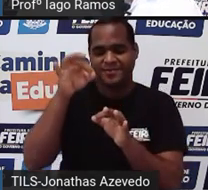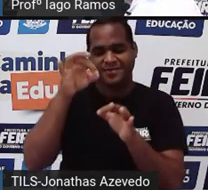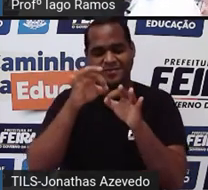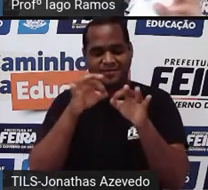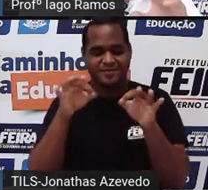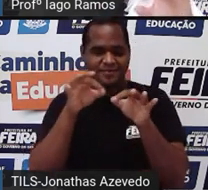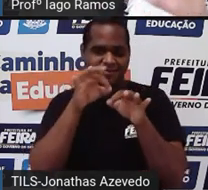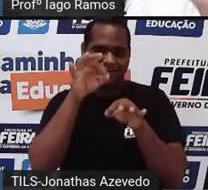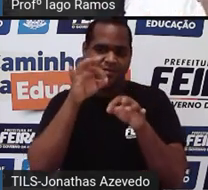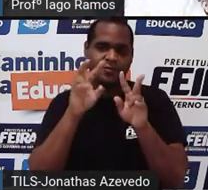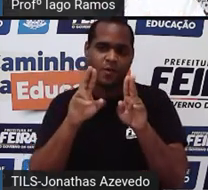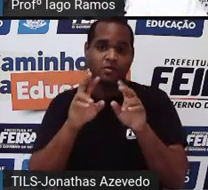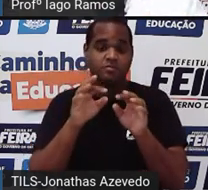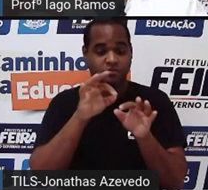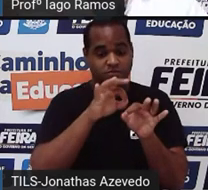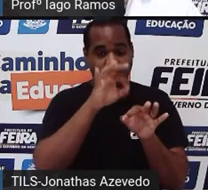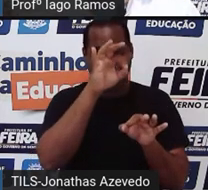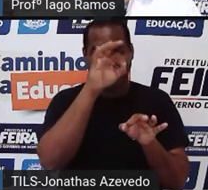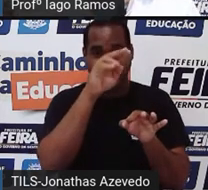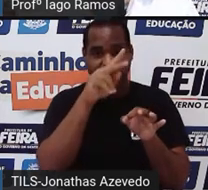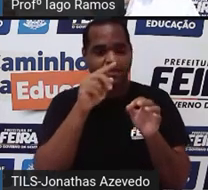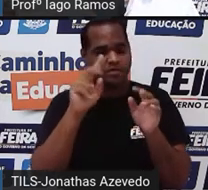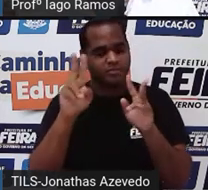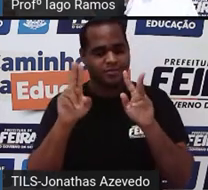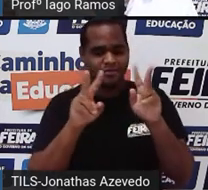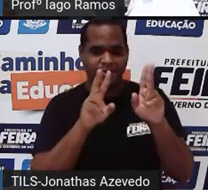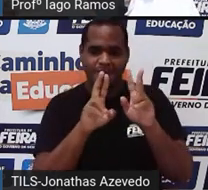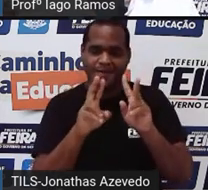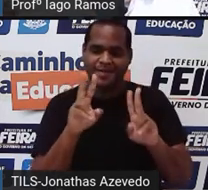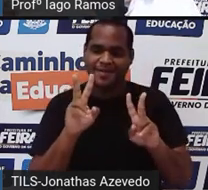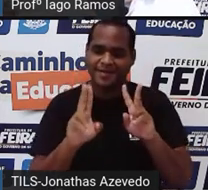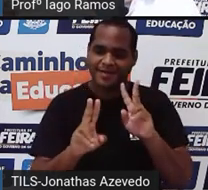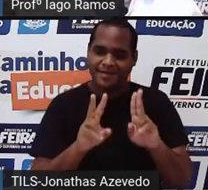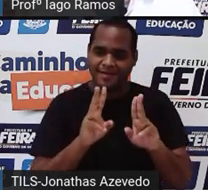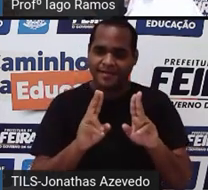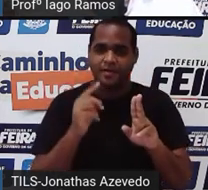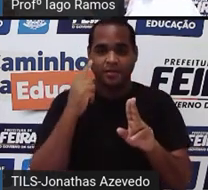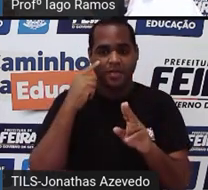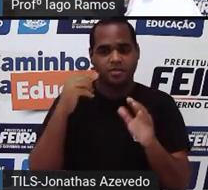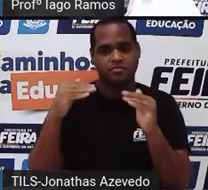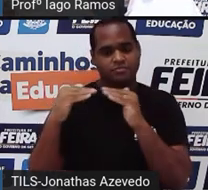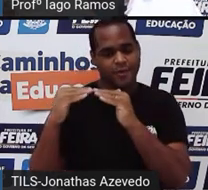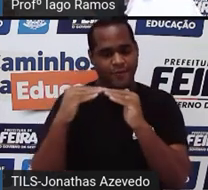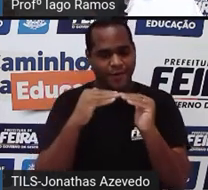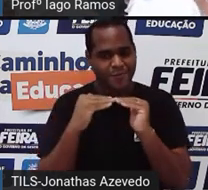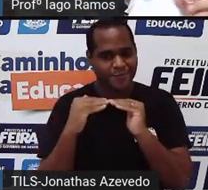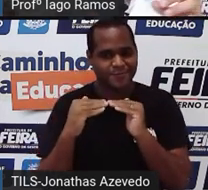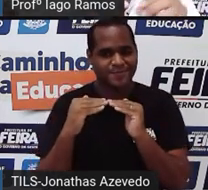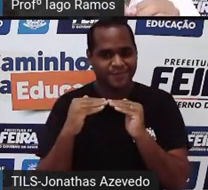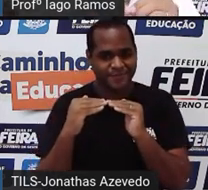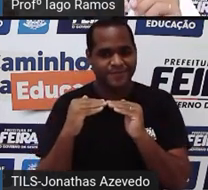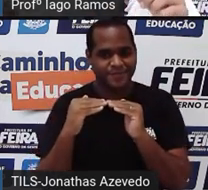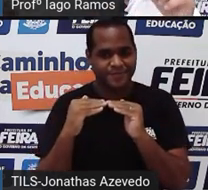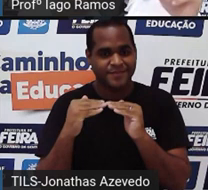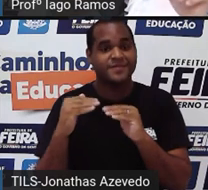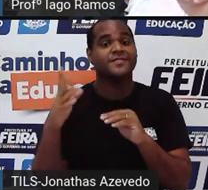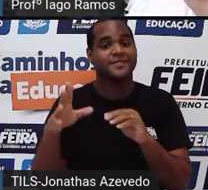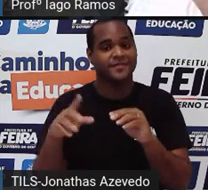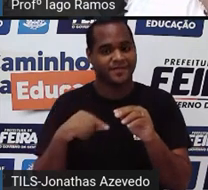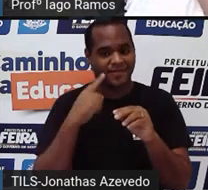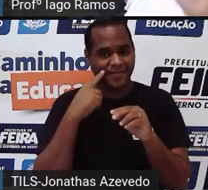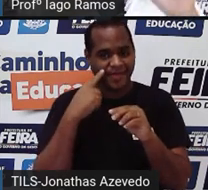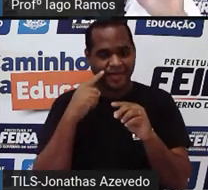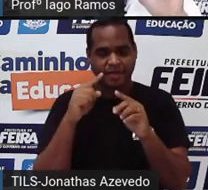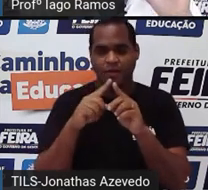além disso, os lados das figuras que se correspondem precisam ser proporcionais. Se aumenta um